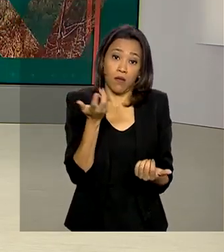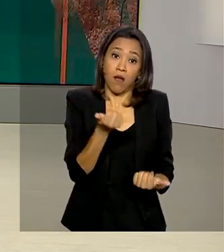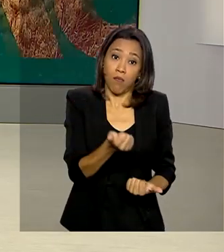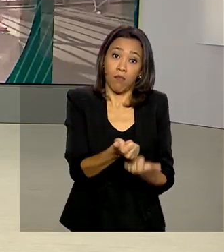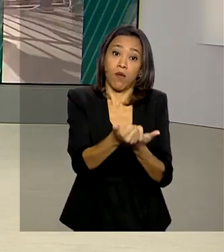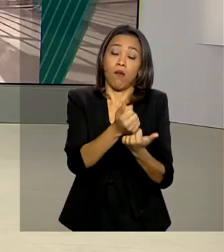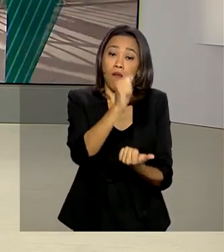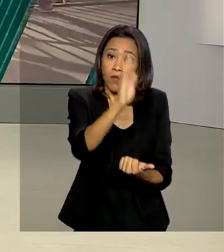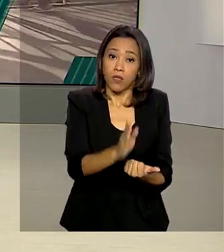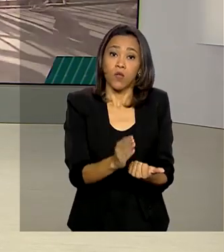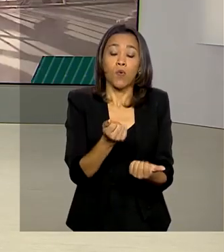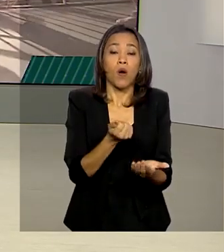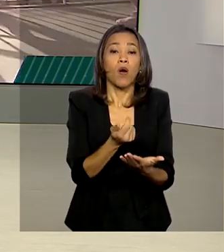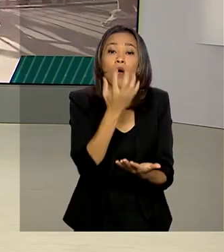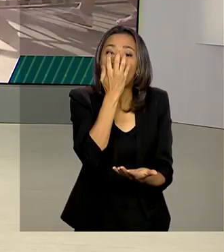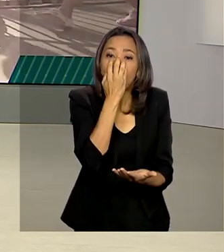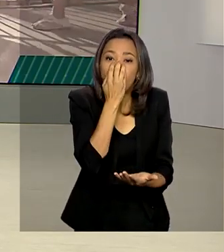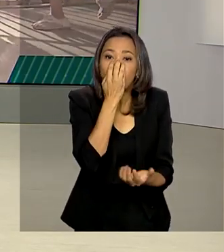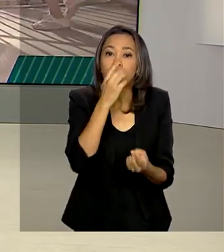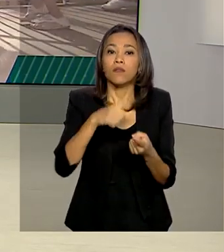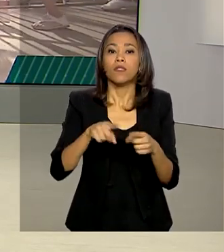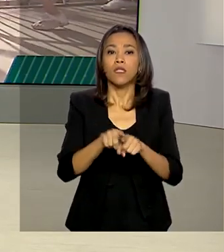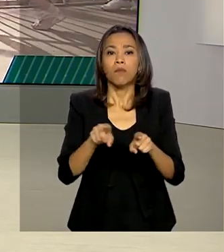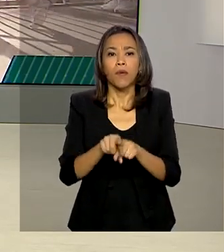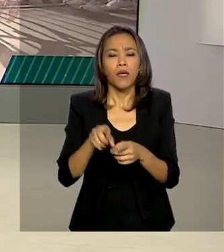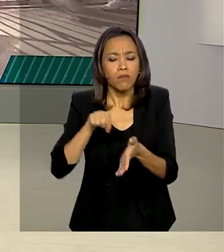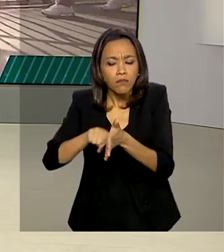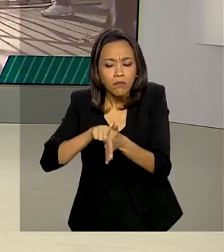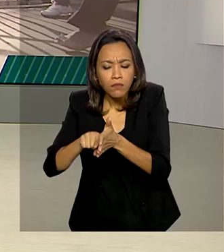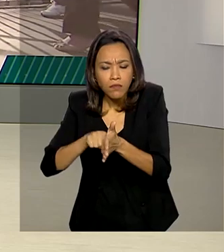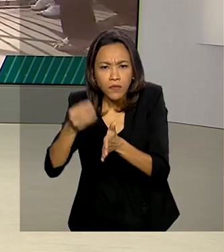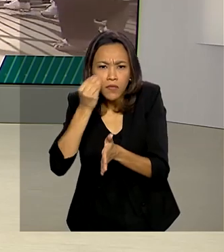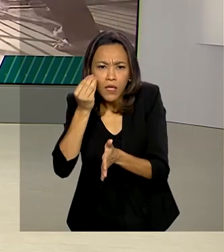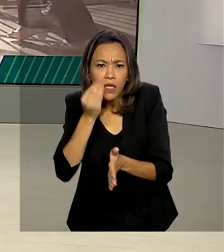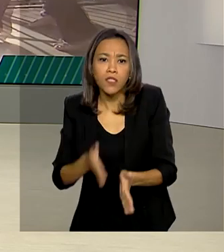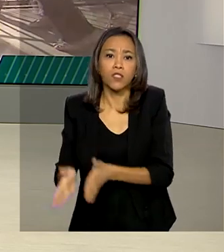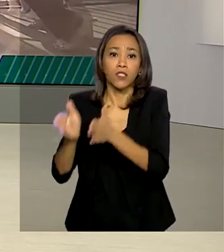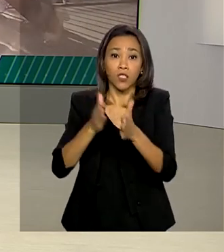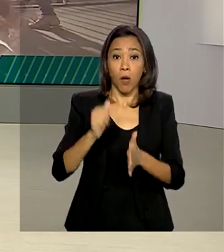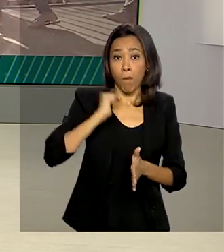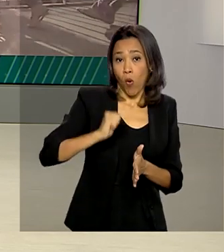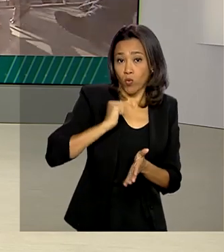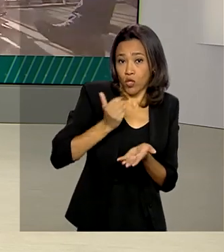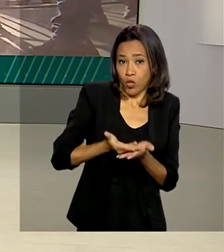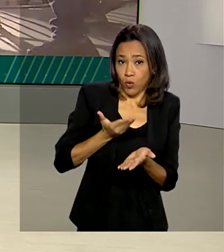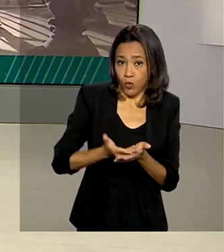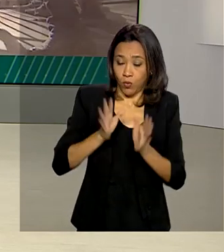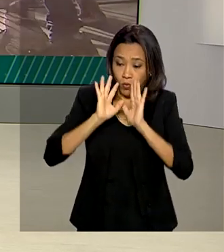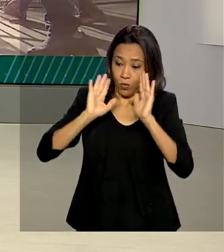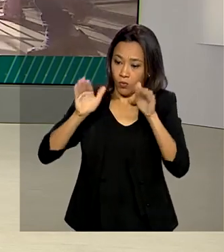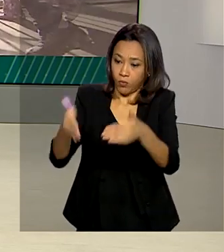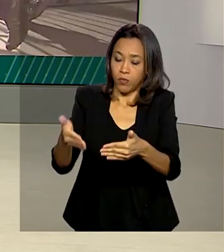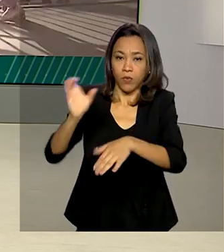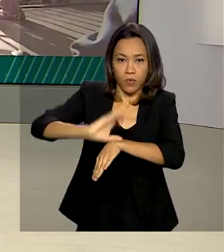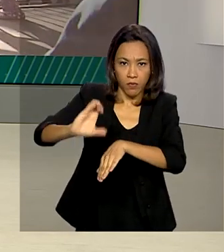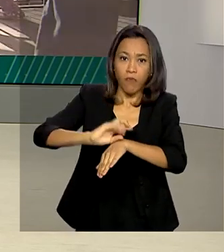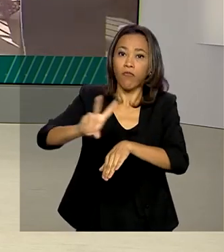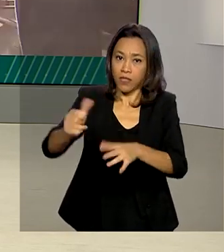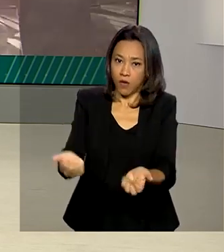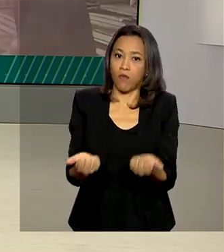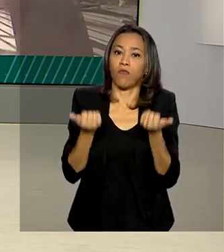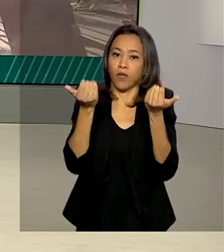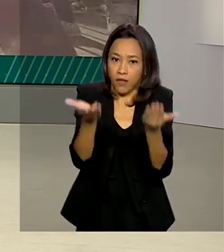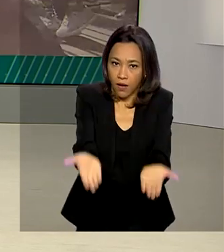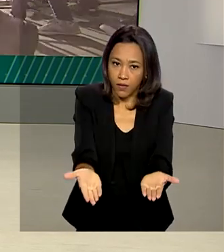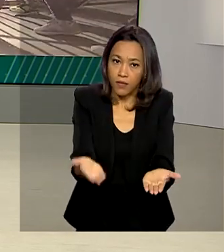respiradores e kits de diagnóstico da Covid-19. Bolsas de estudo para cursos específicos também vão ser ofertadas.